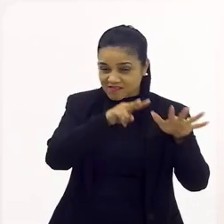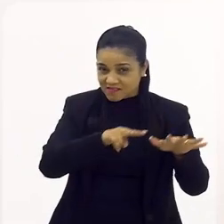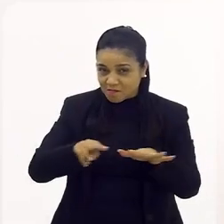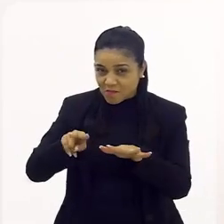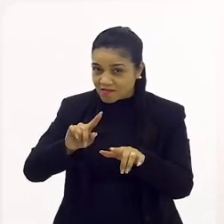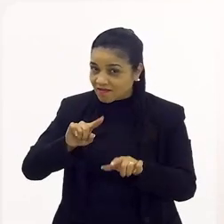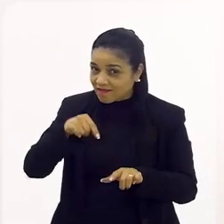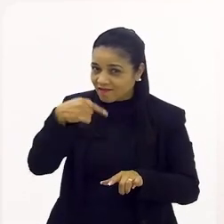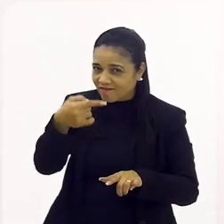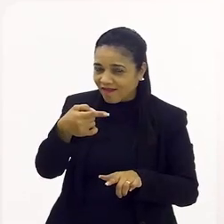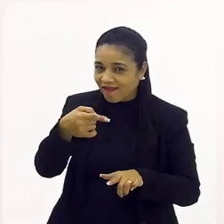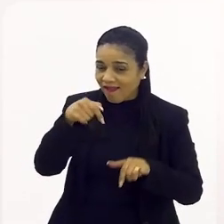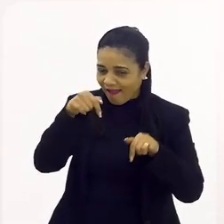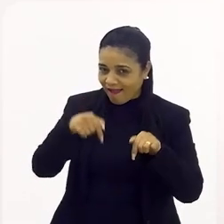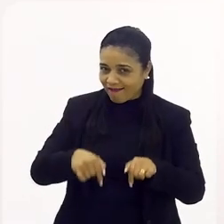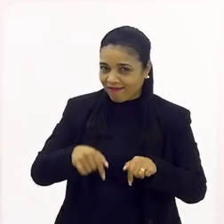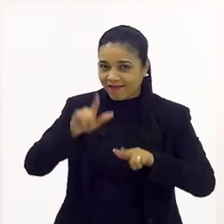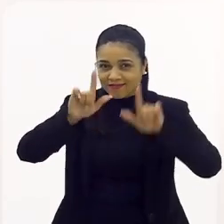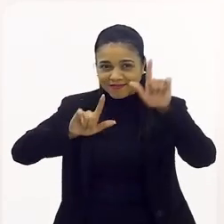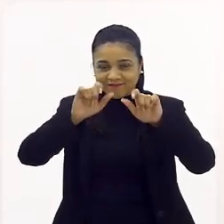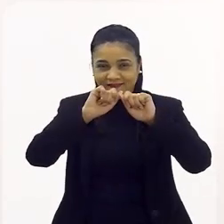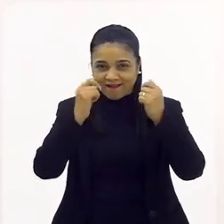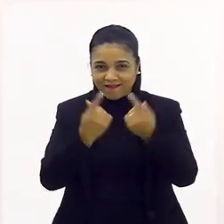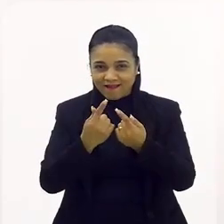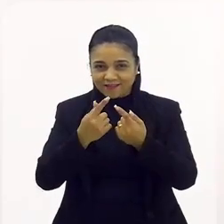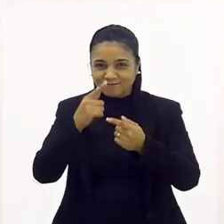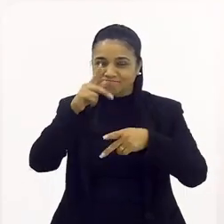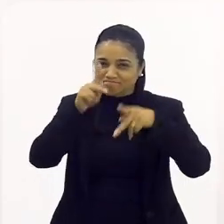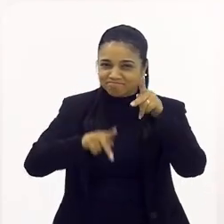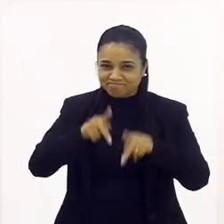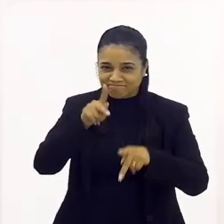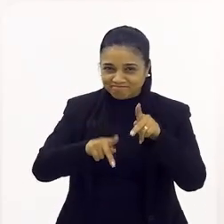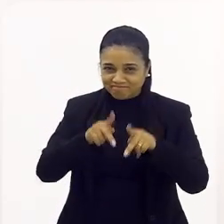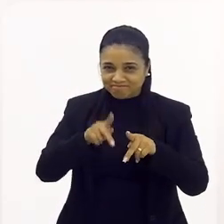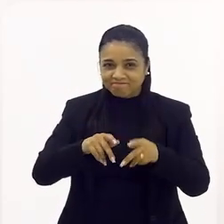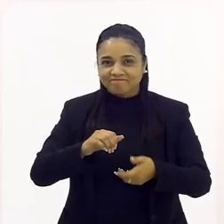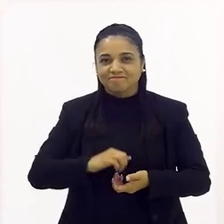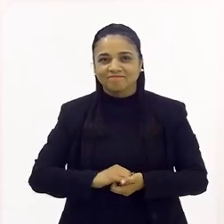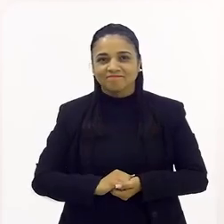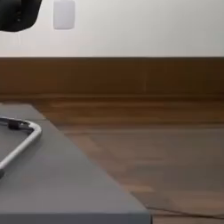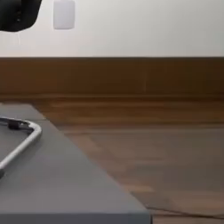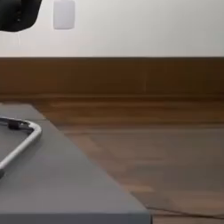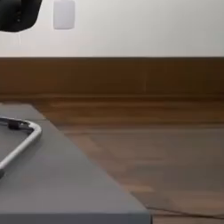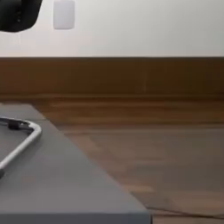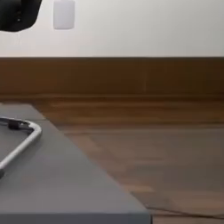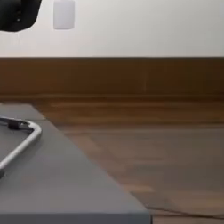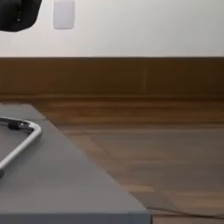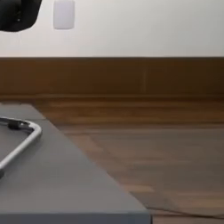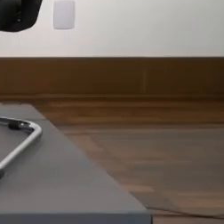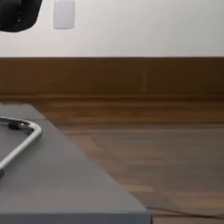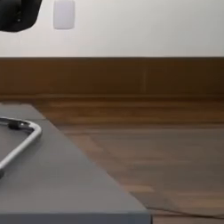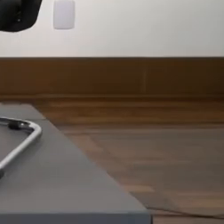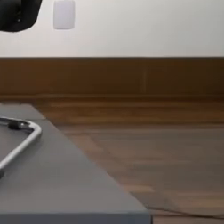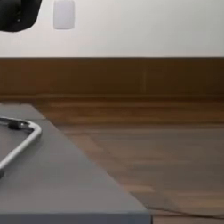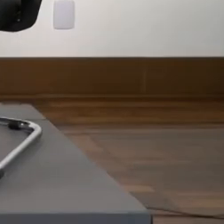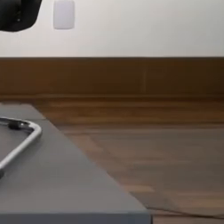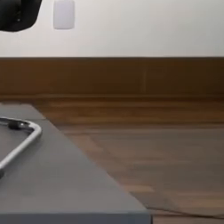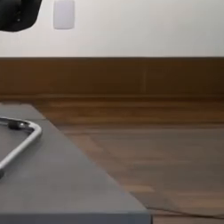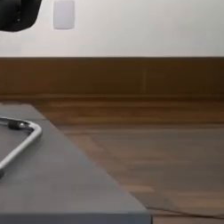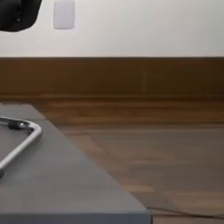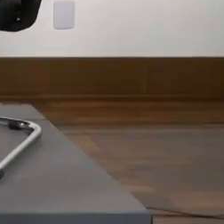volta semana que vem, aqui, na TV Alérgica, no canal do povo. Tchau,